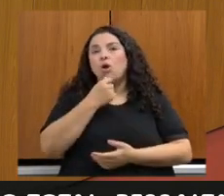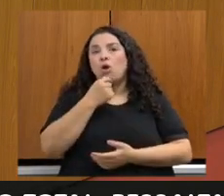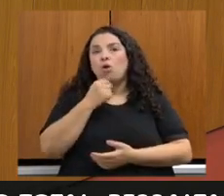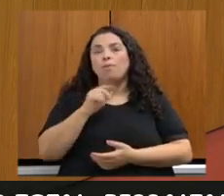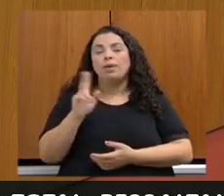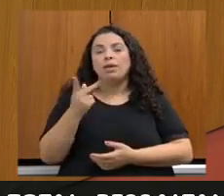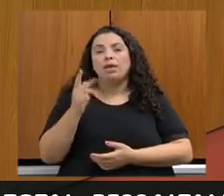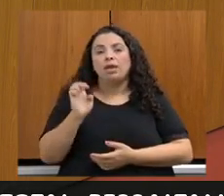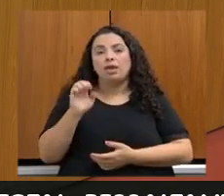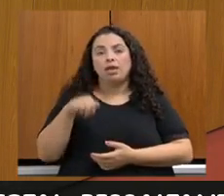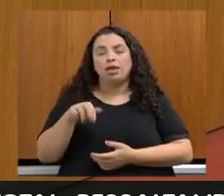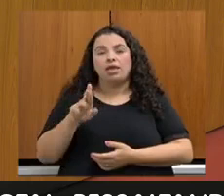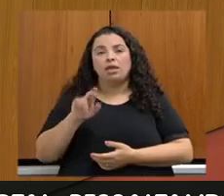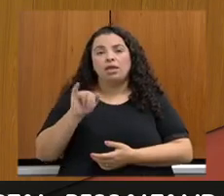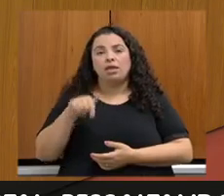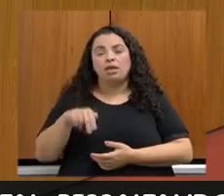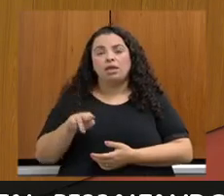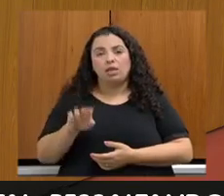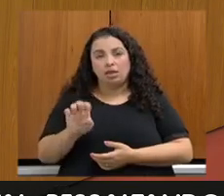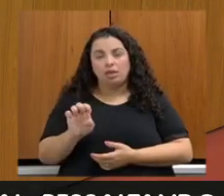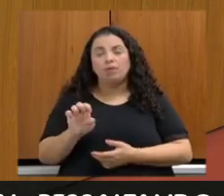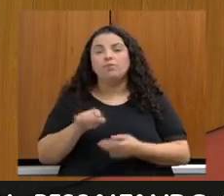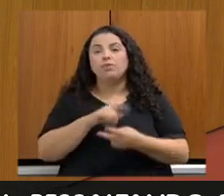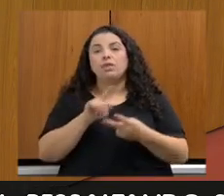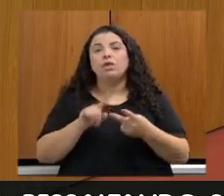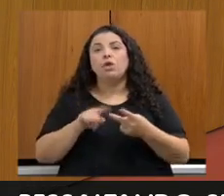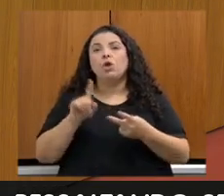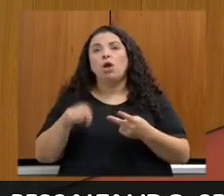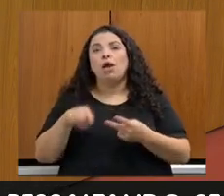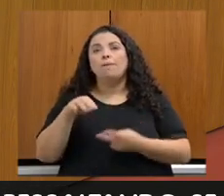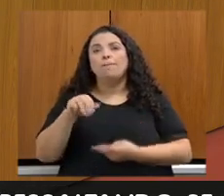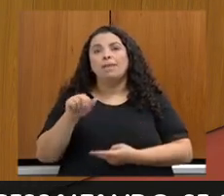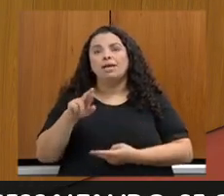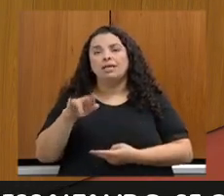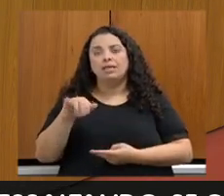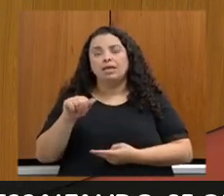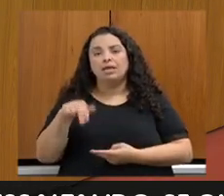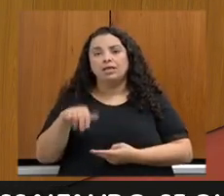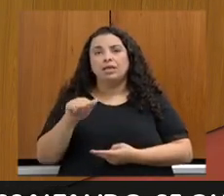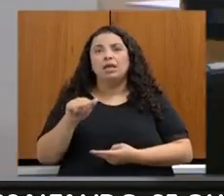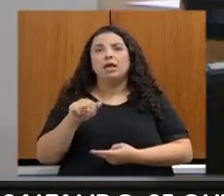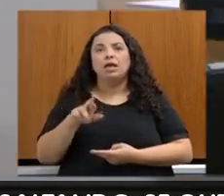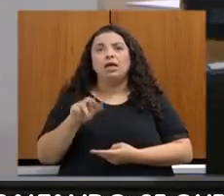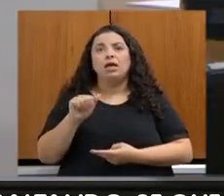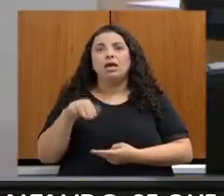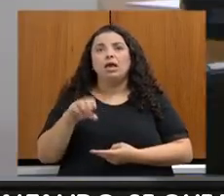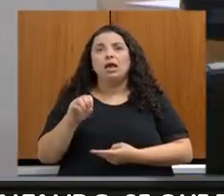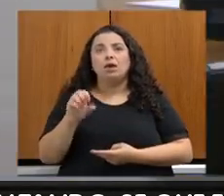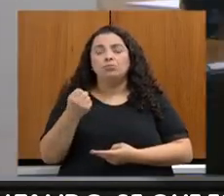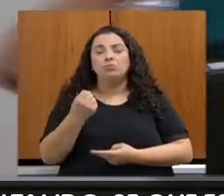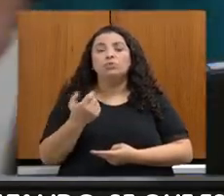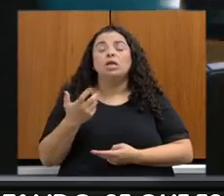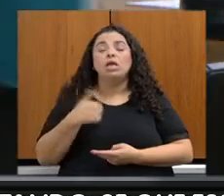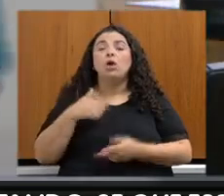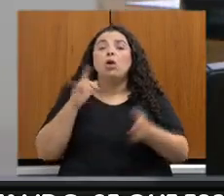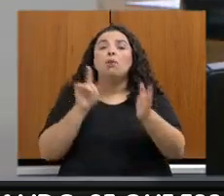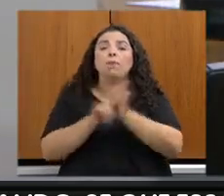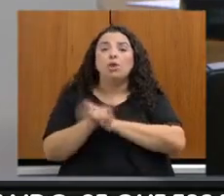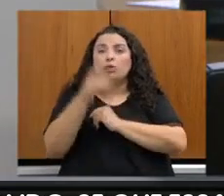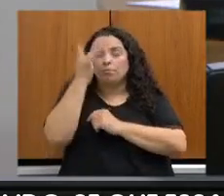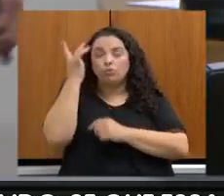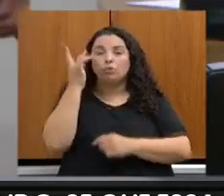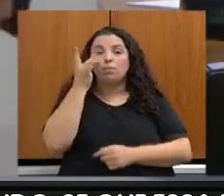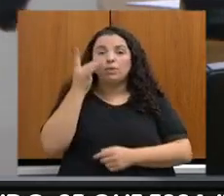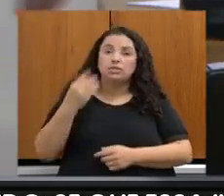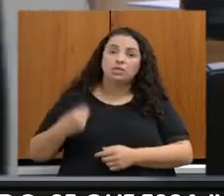e também a senhora Mariana Ramos. Eu queria perguntar a alguém aqui que está conosco aqui presencialmente ou